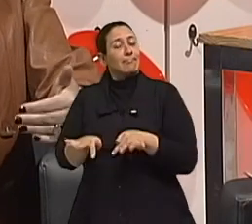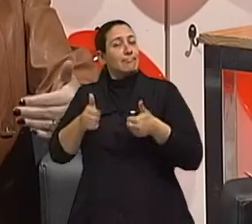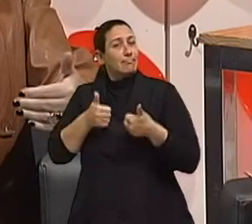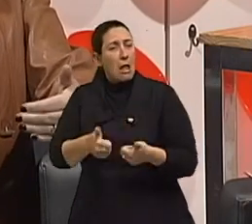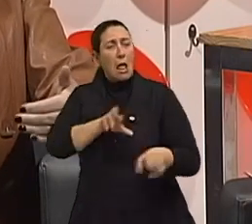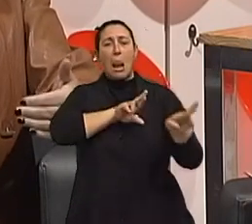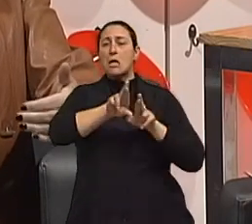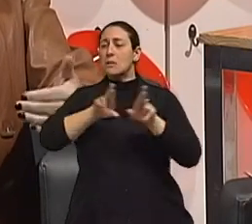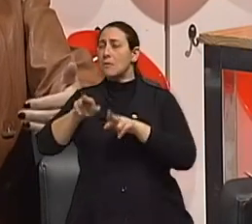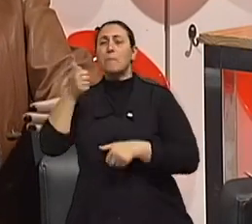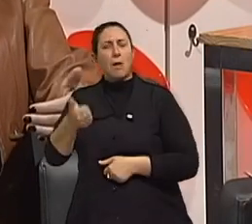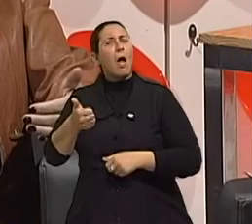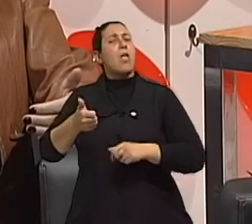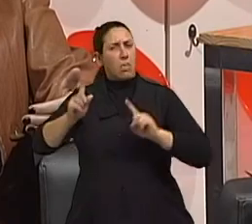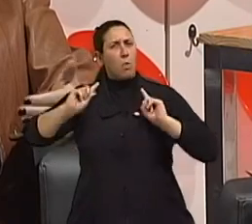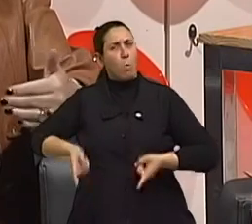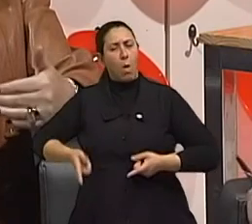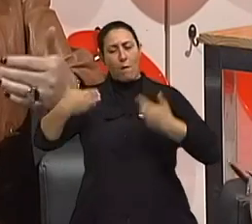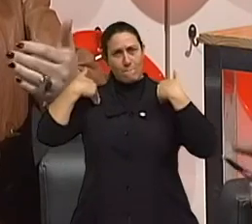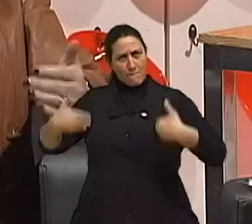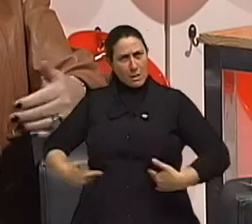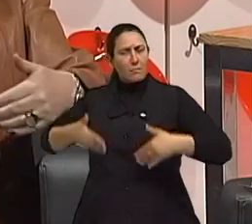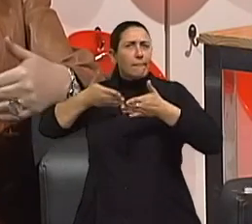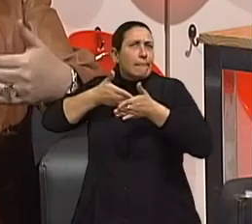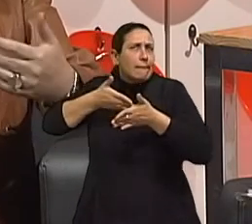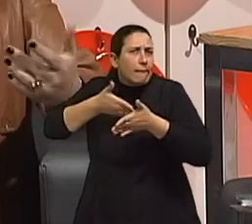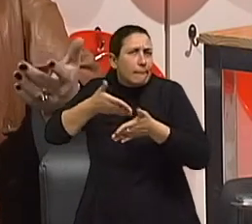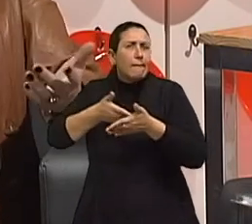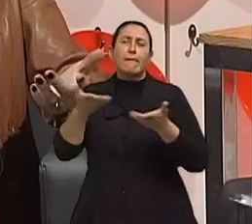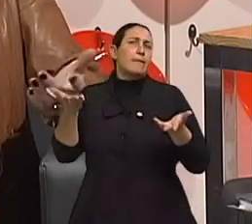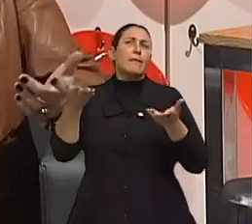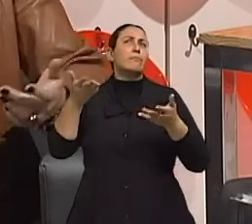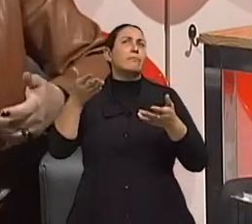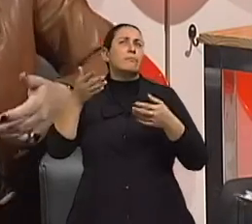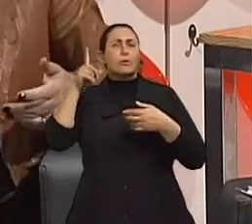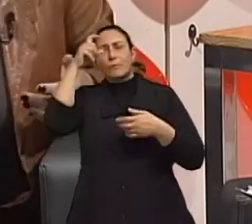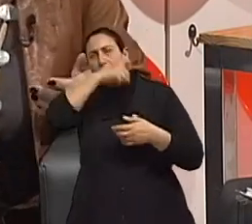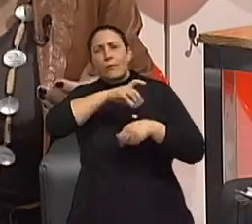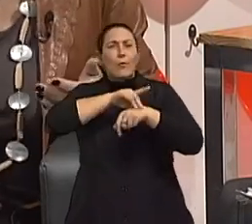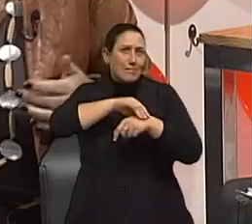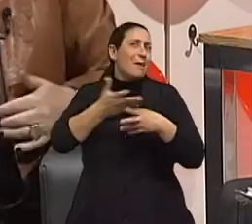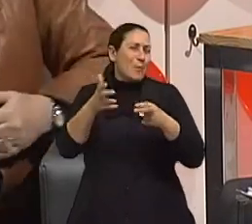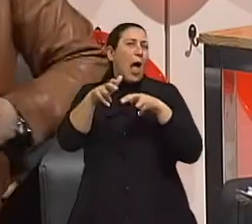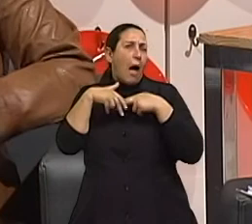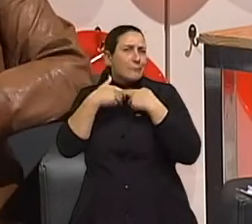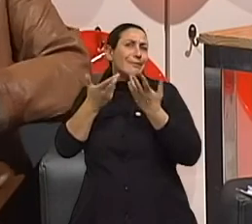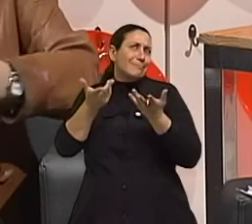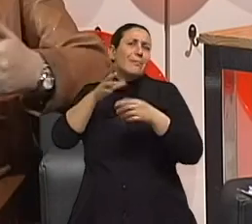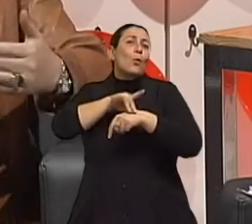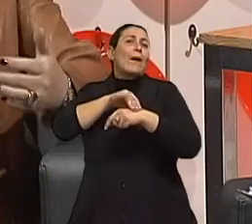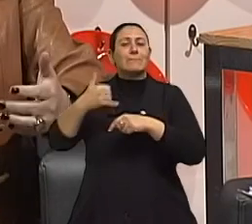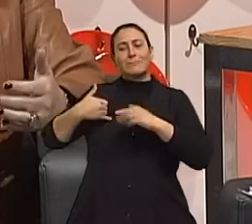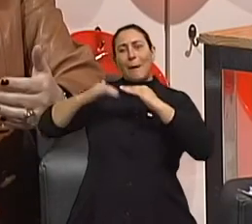mesmo que tenham limitações físicas por alguma doença, alguma dificuldade, bom, chega uma altura da vida, dificilmente alguém